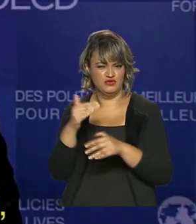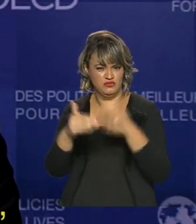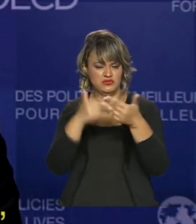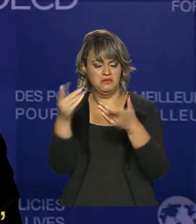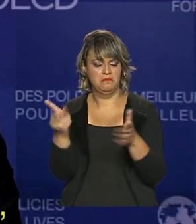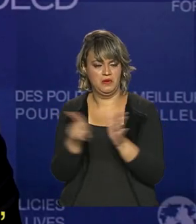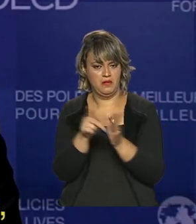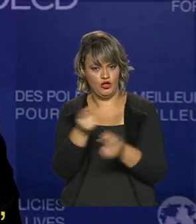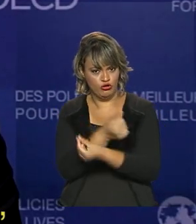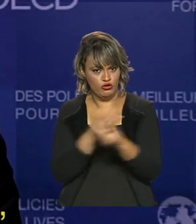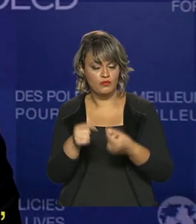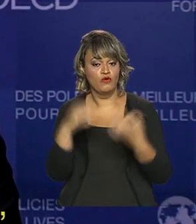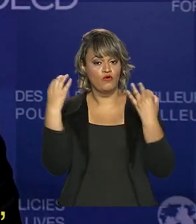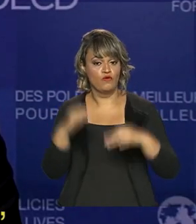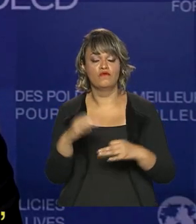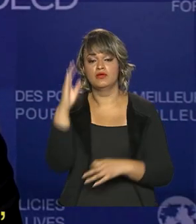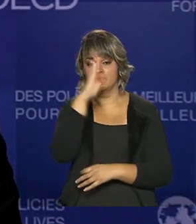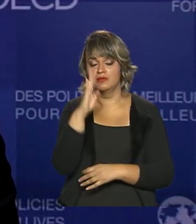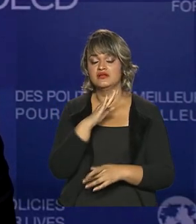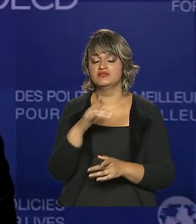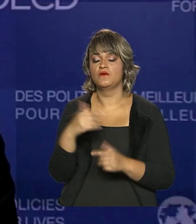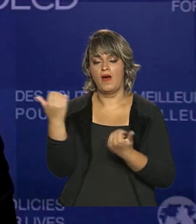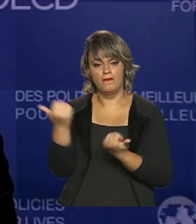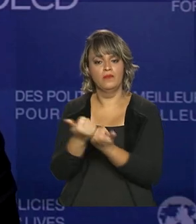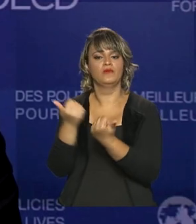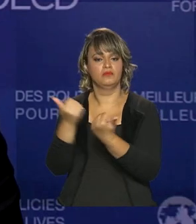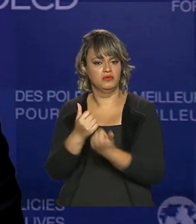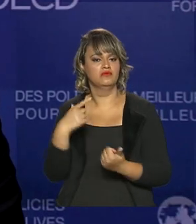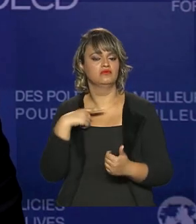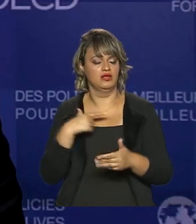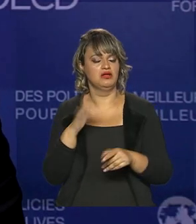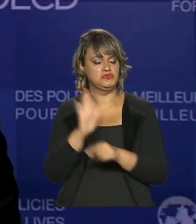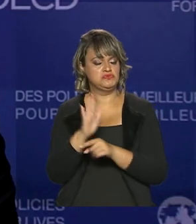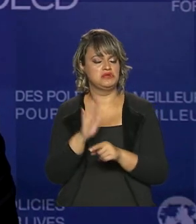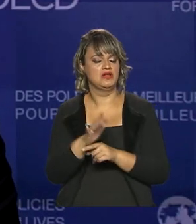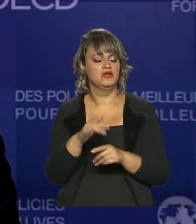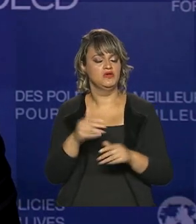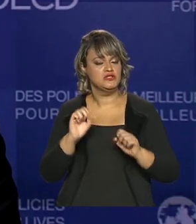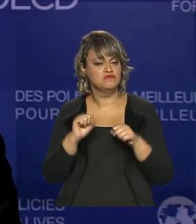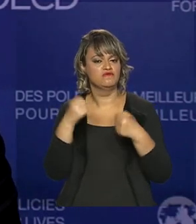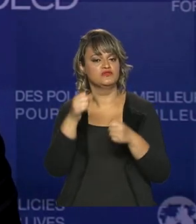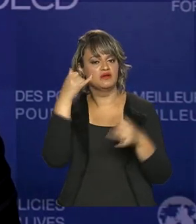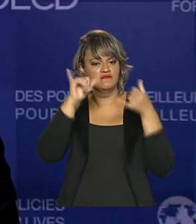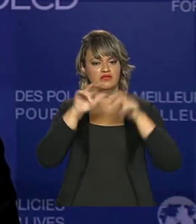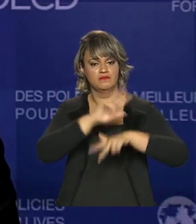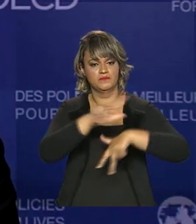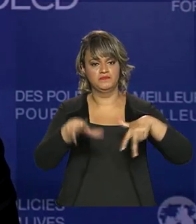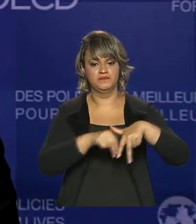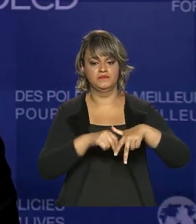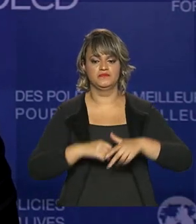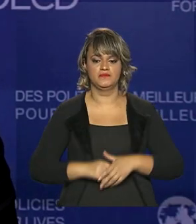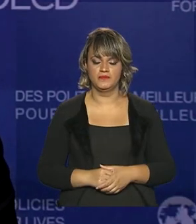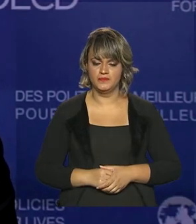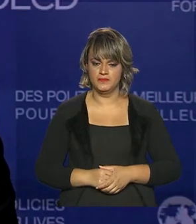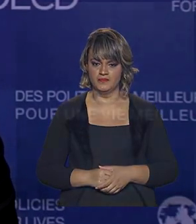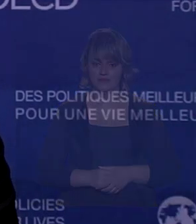Econômico, afirmou que o Brasil tem apoiado os esforços internacionais para prevenir a corrupção.